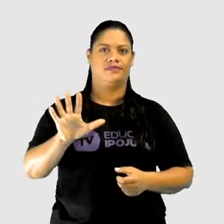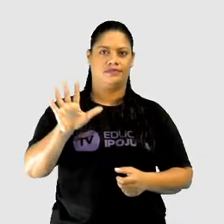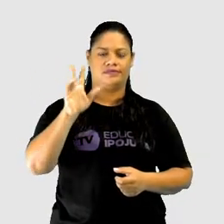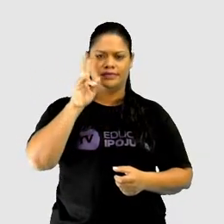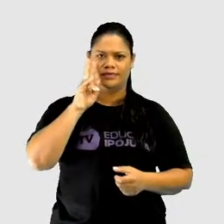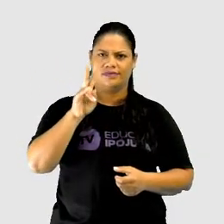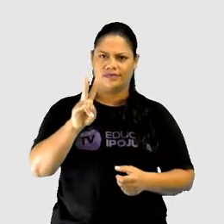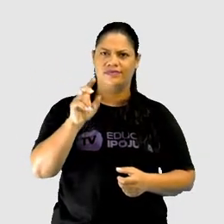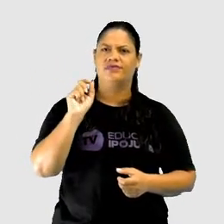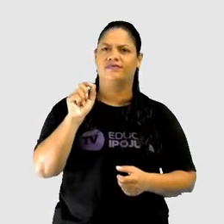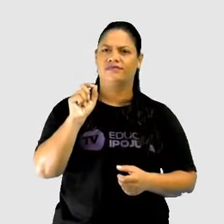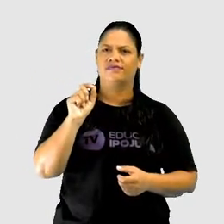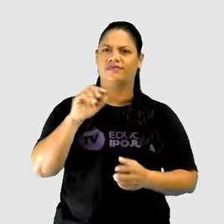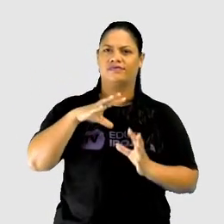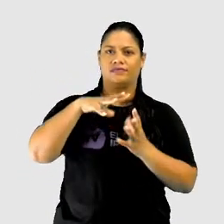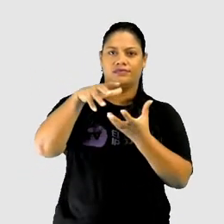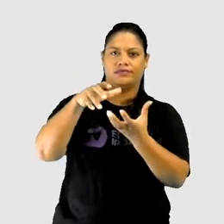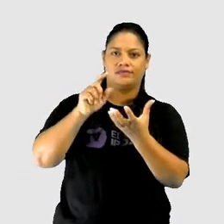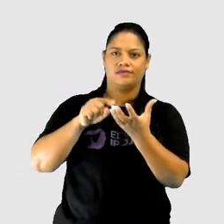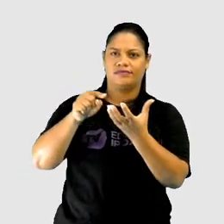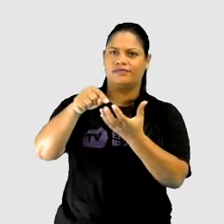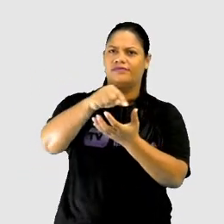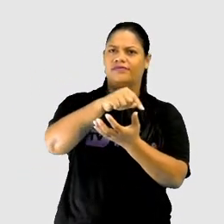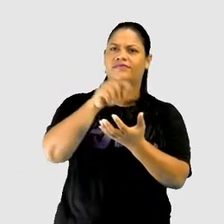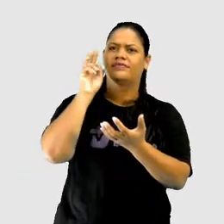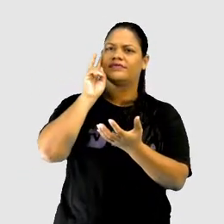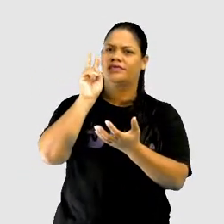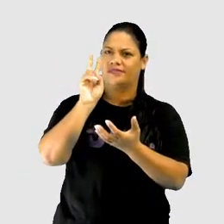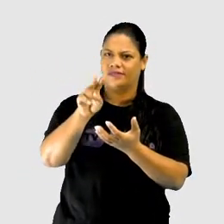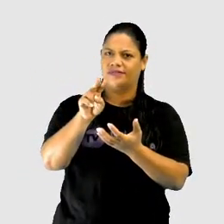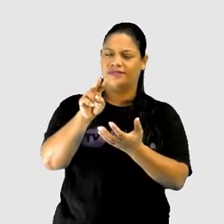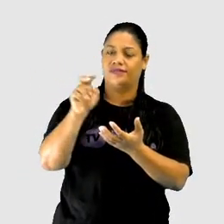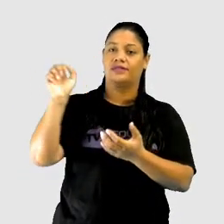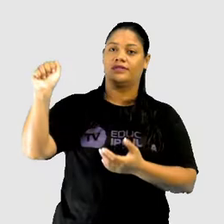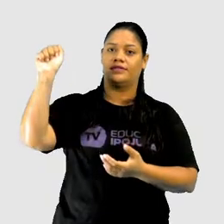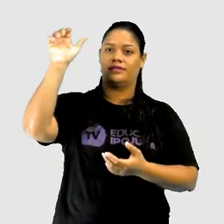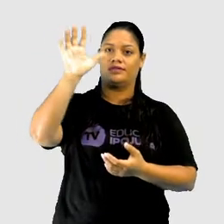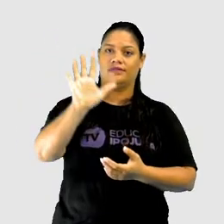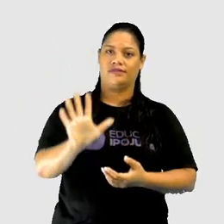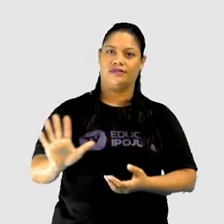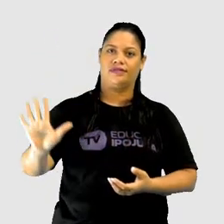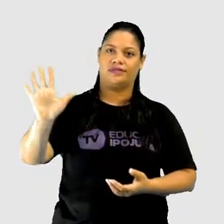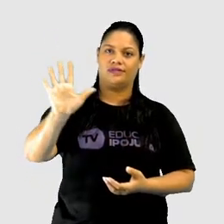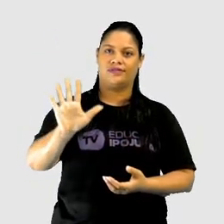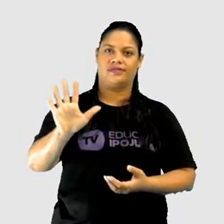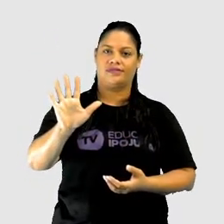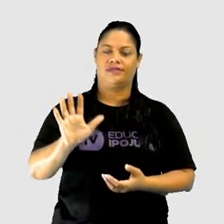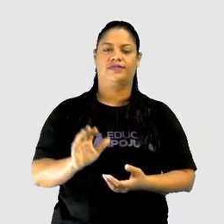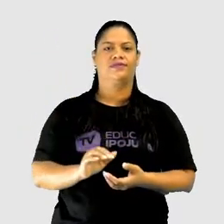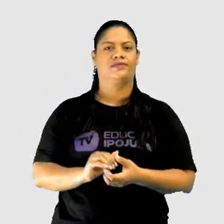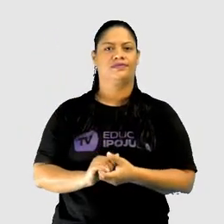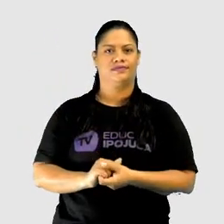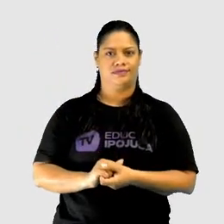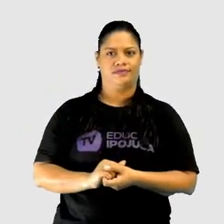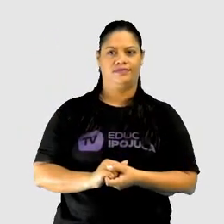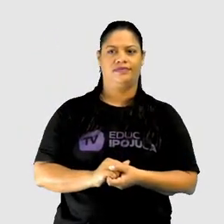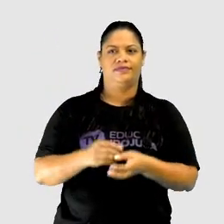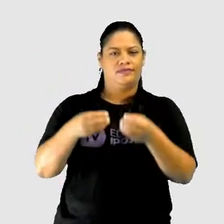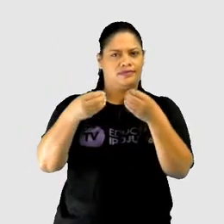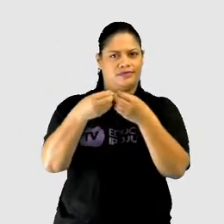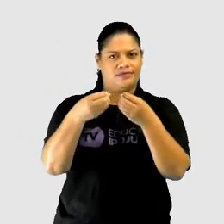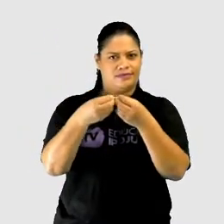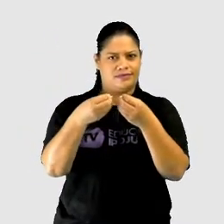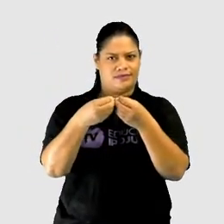termo continente, a gente vai perceber que o continente asiático, ele está bem coladinho